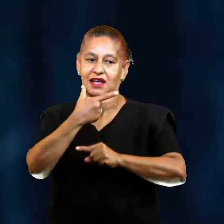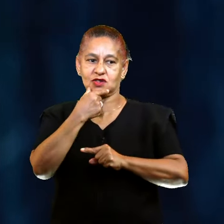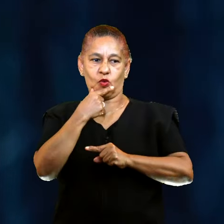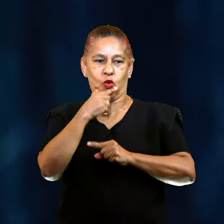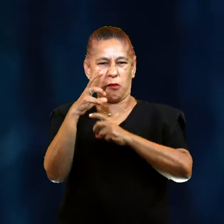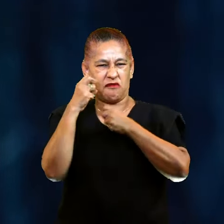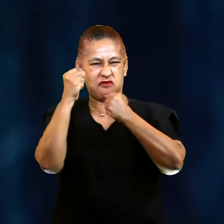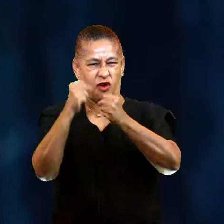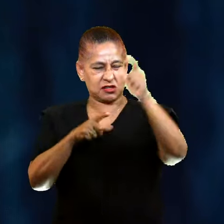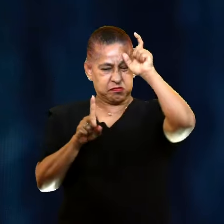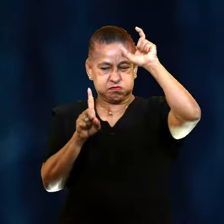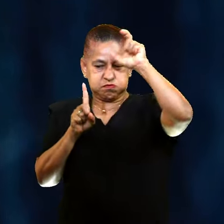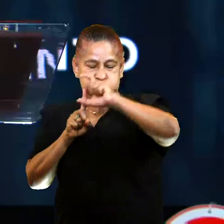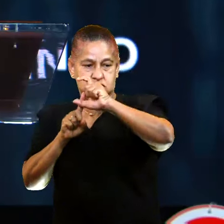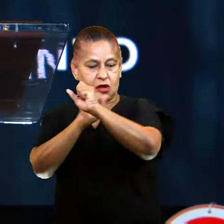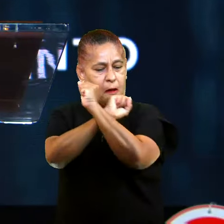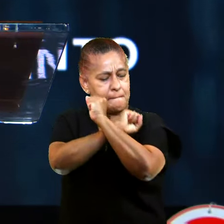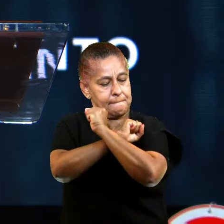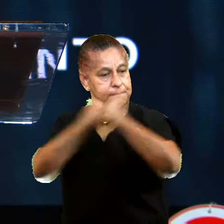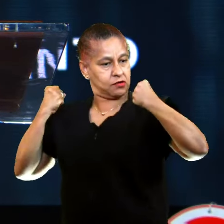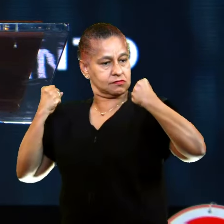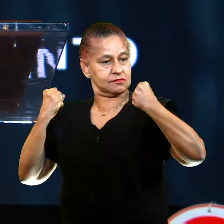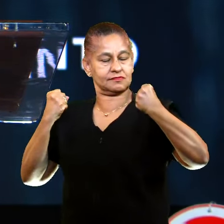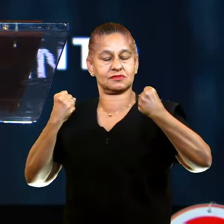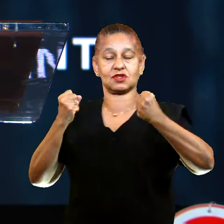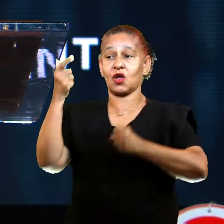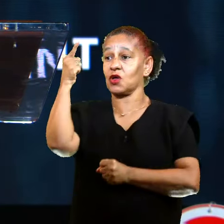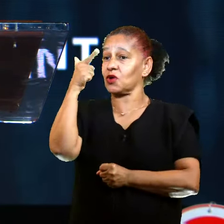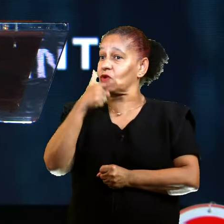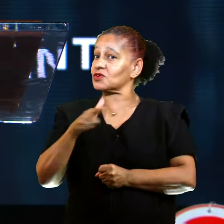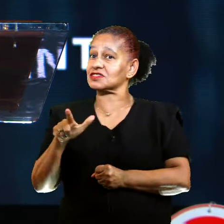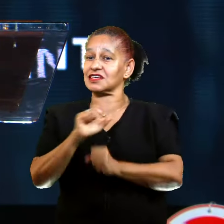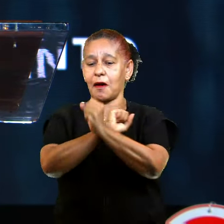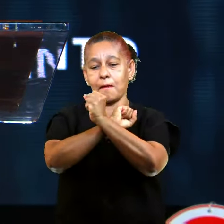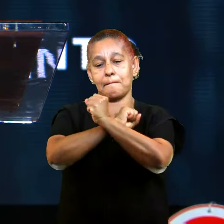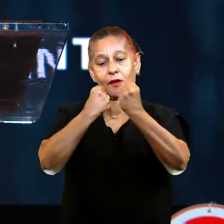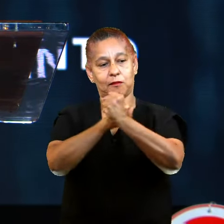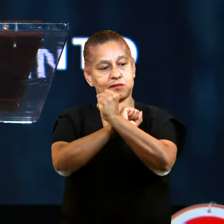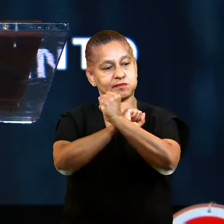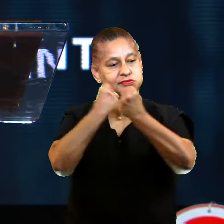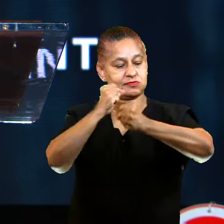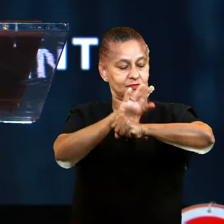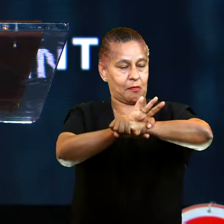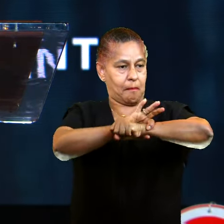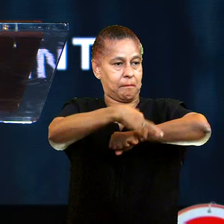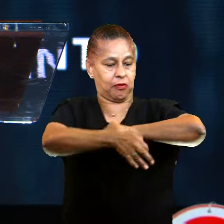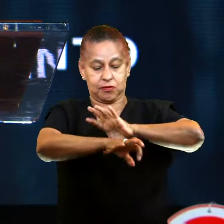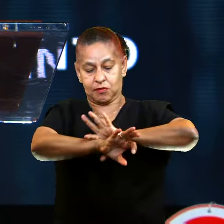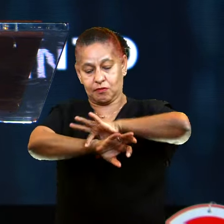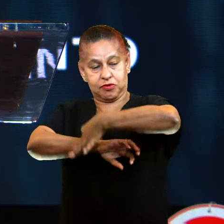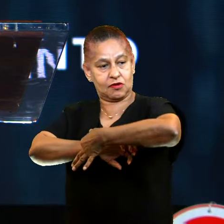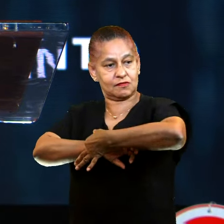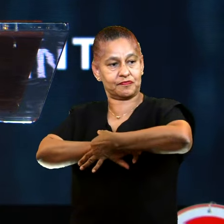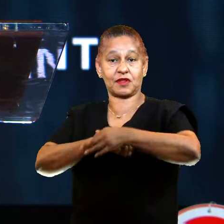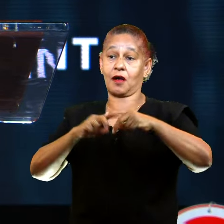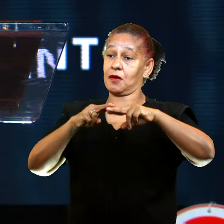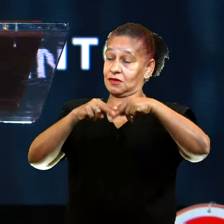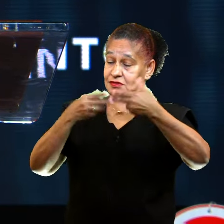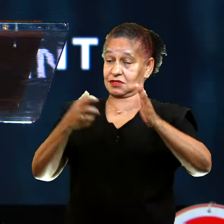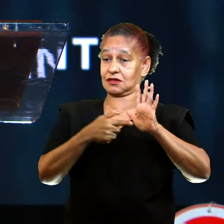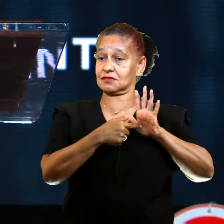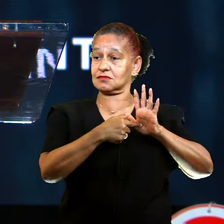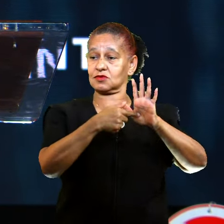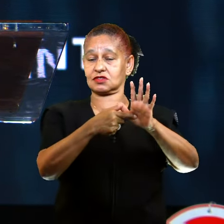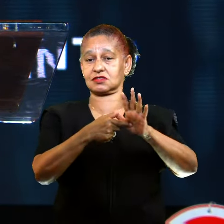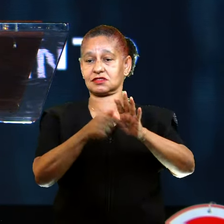aquelas correntes. Ele conseguia romper com aquelas correntes. Então eu quero destacar dentro